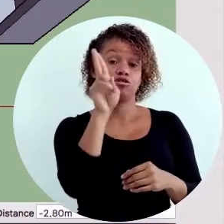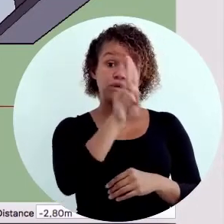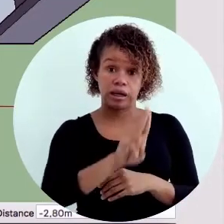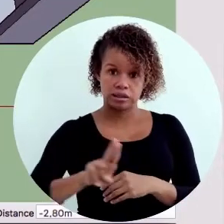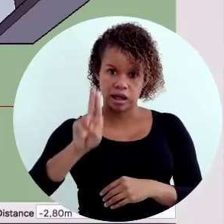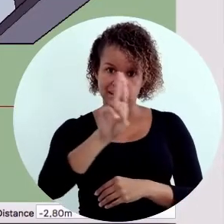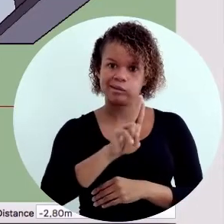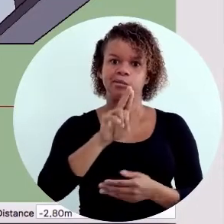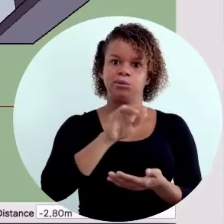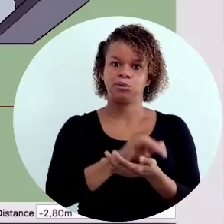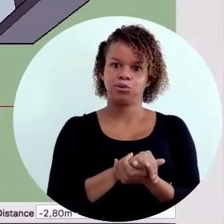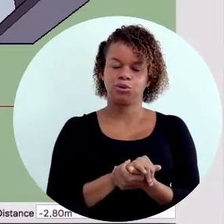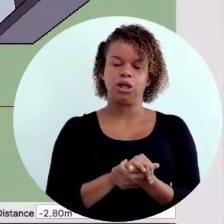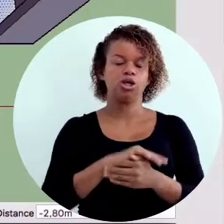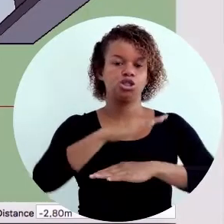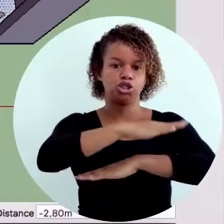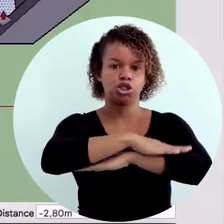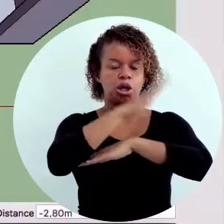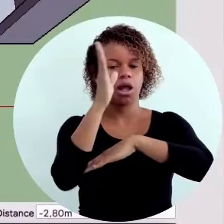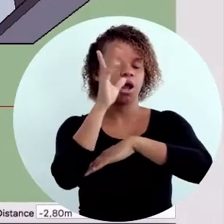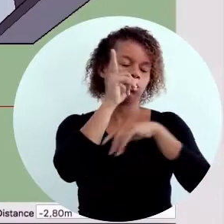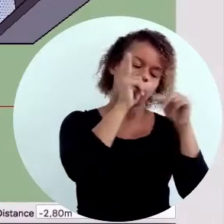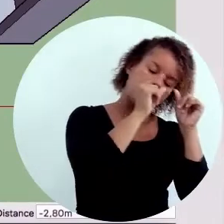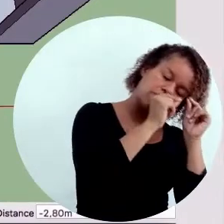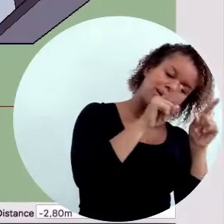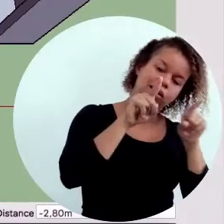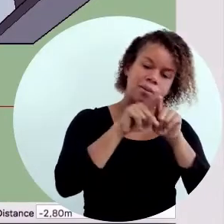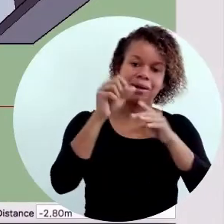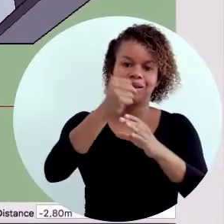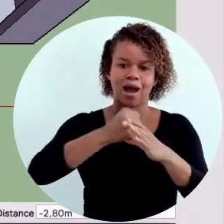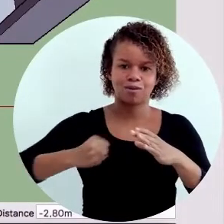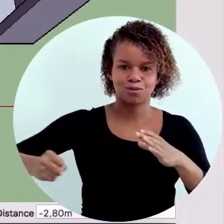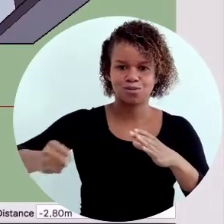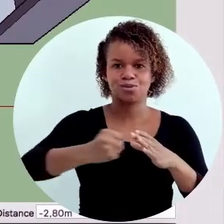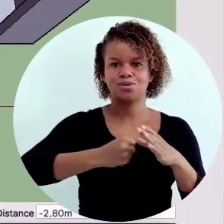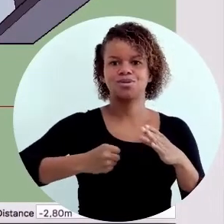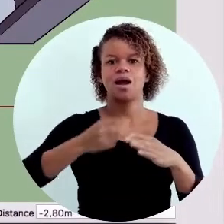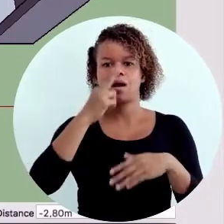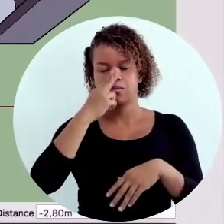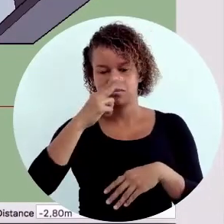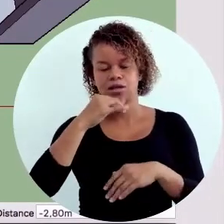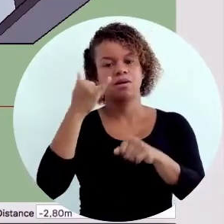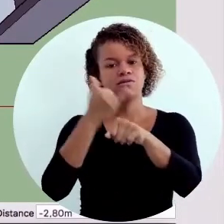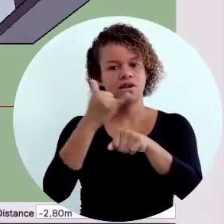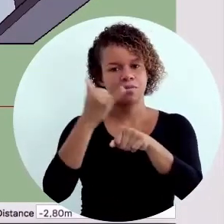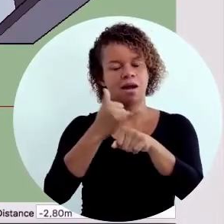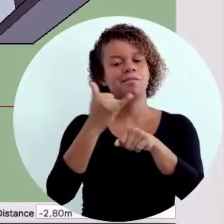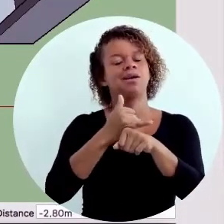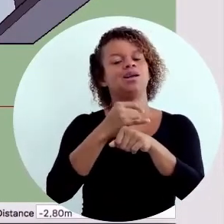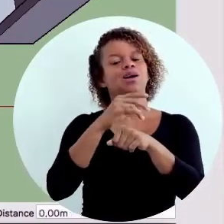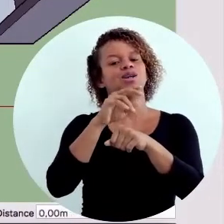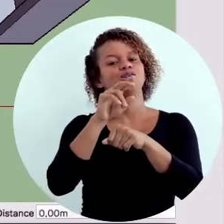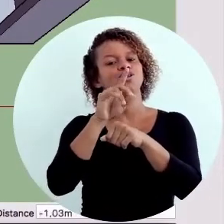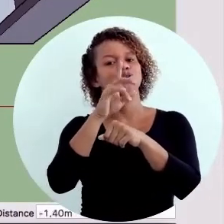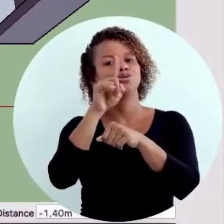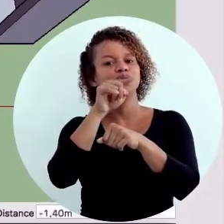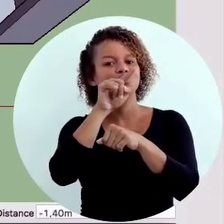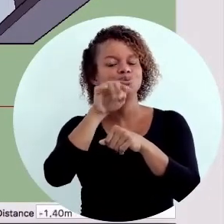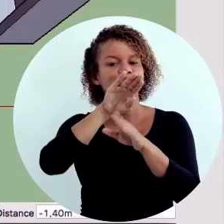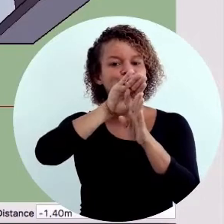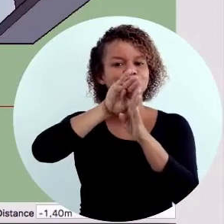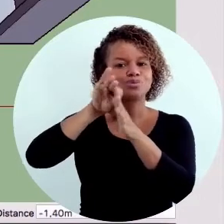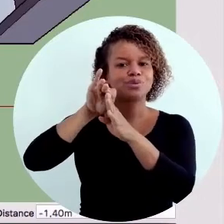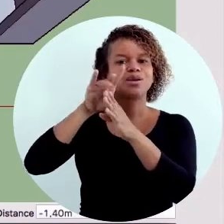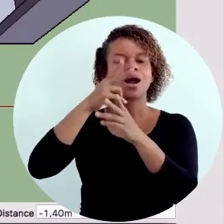Nesse caso, eu utilizarei no peitorio das janelas do dormitório e da cozinha. Com essa mesma ferramenta de extrusão,